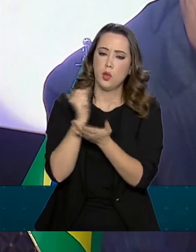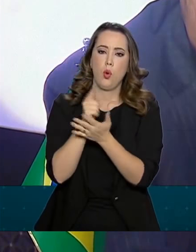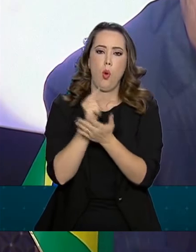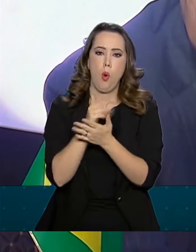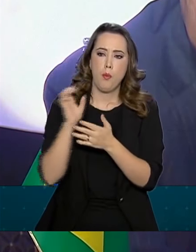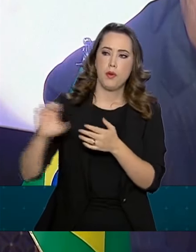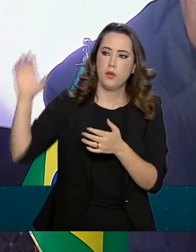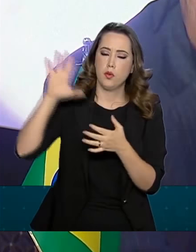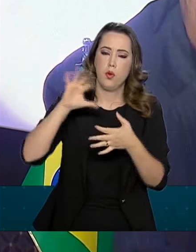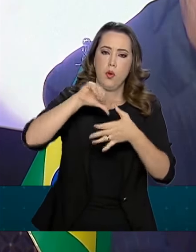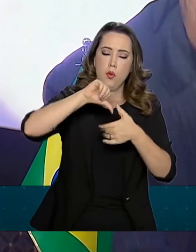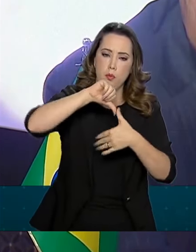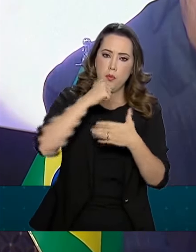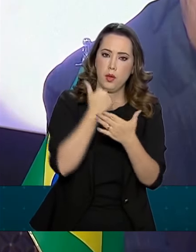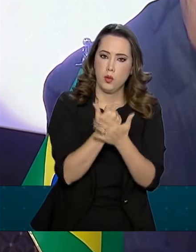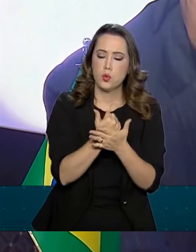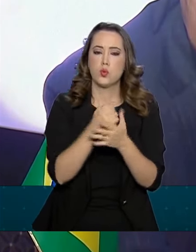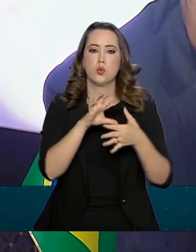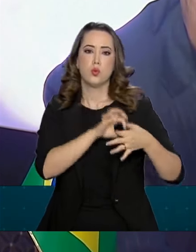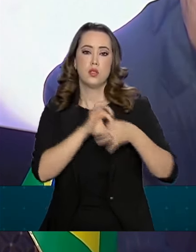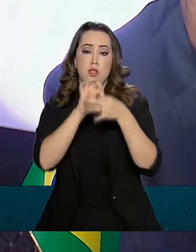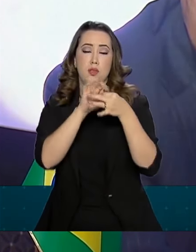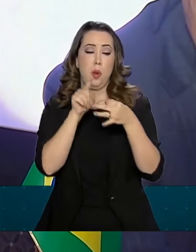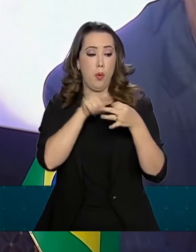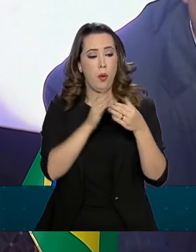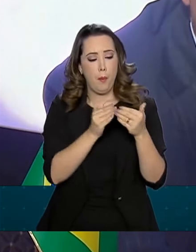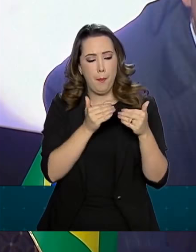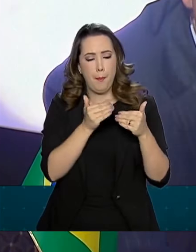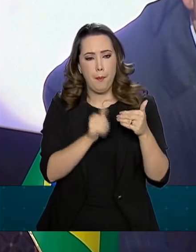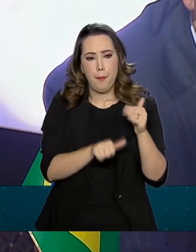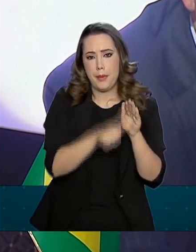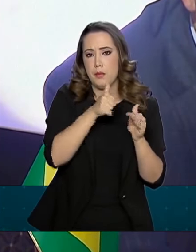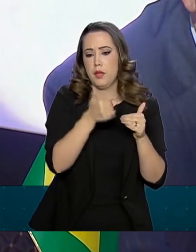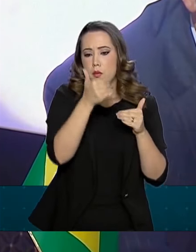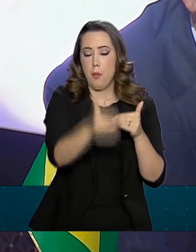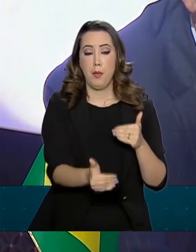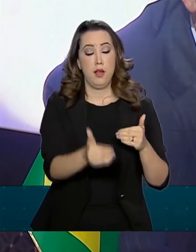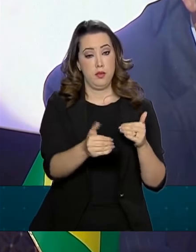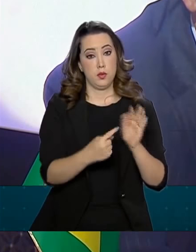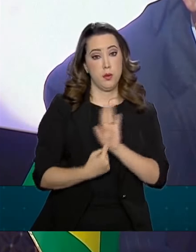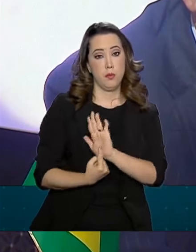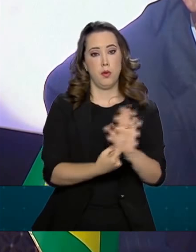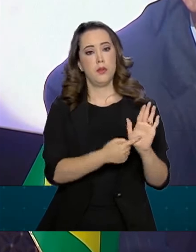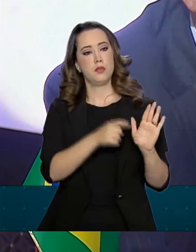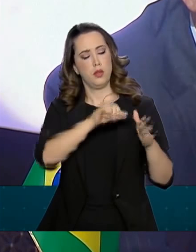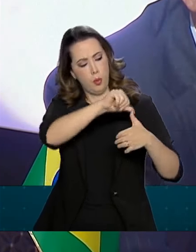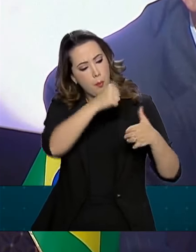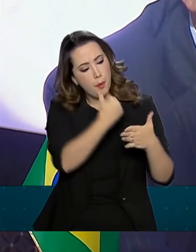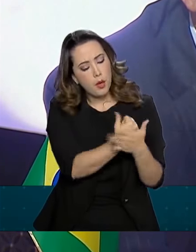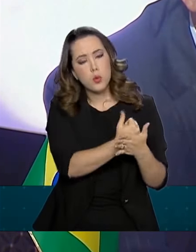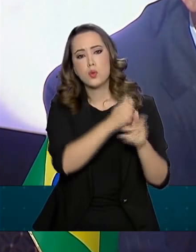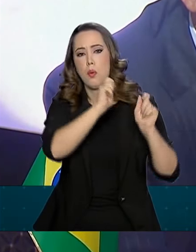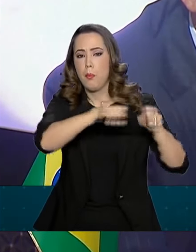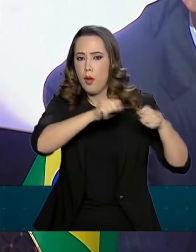Mercosul para o mundo. Outros países já sinalizam para nós nesse sentido.